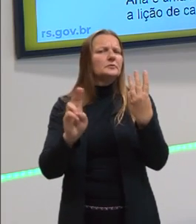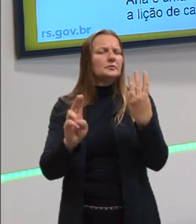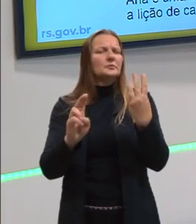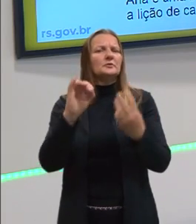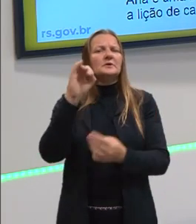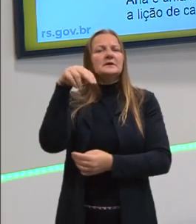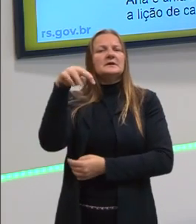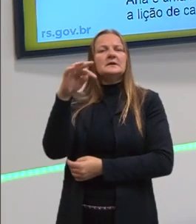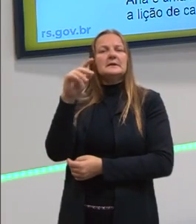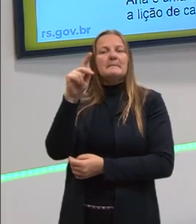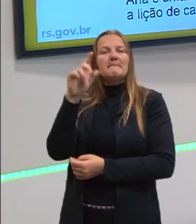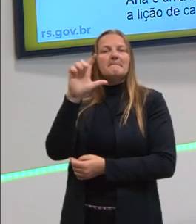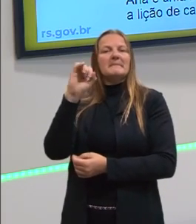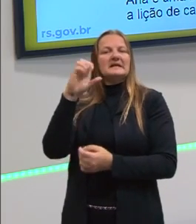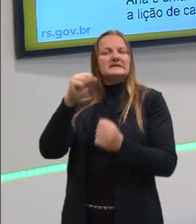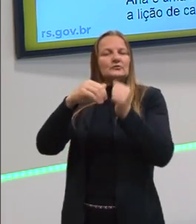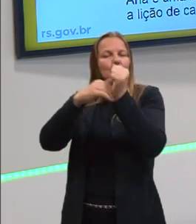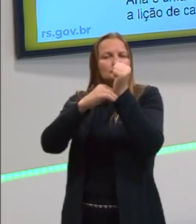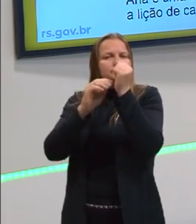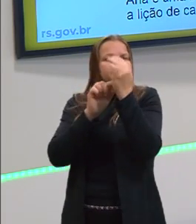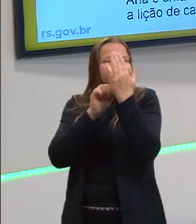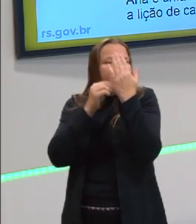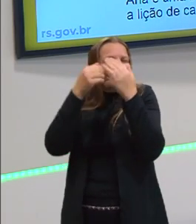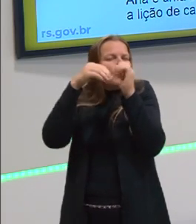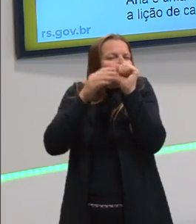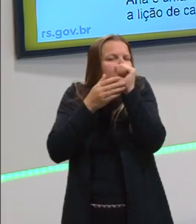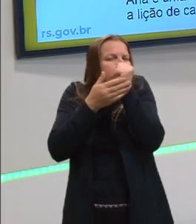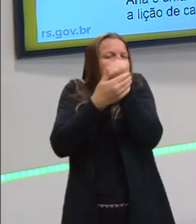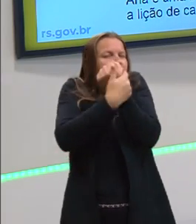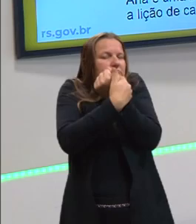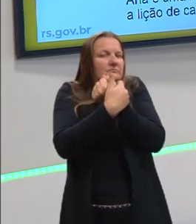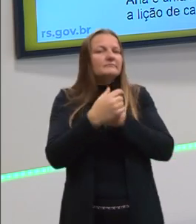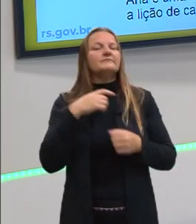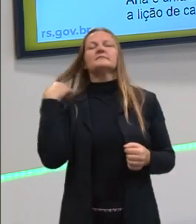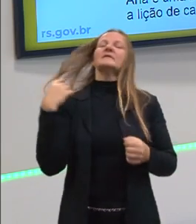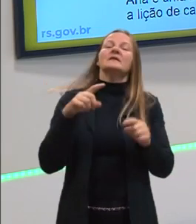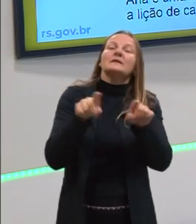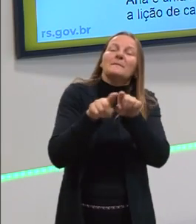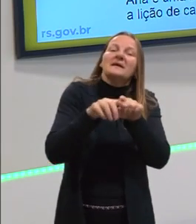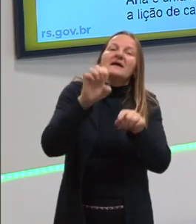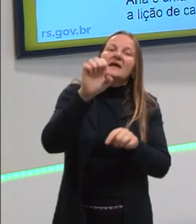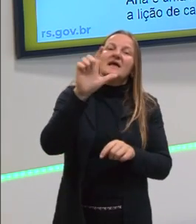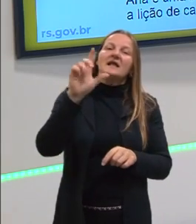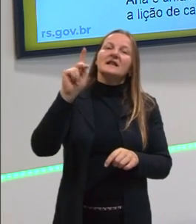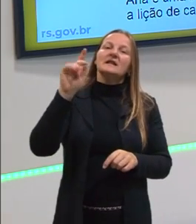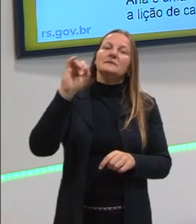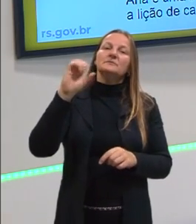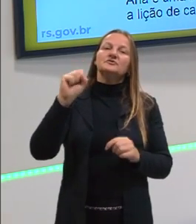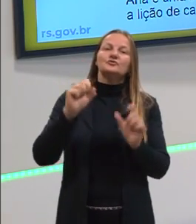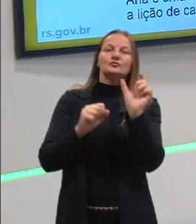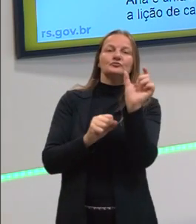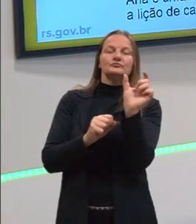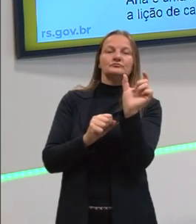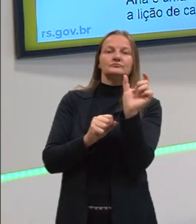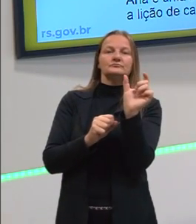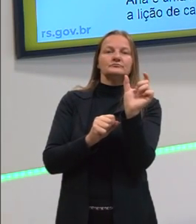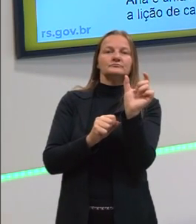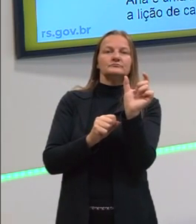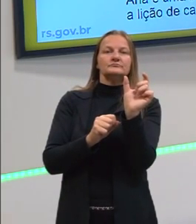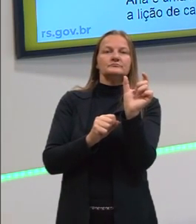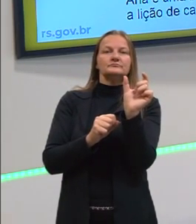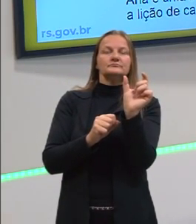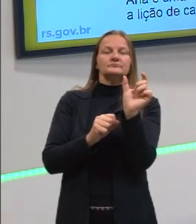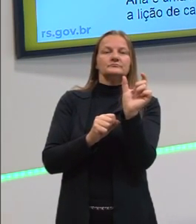implícito, de subentendido e também de elíptico. Eu coloquei porque todos eles podem aparecer em alguma questão.